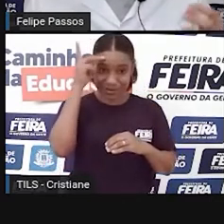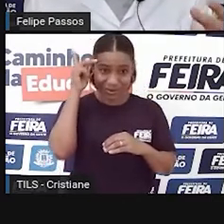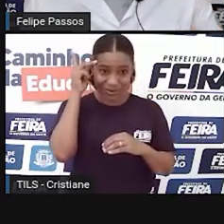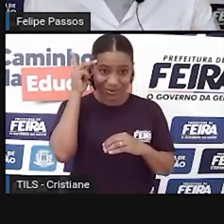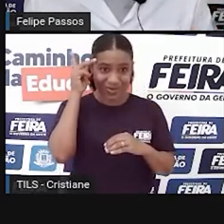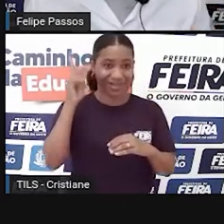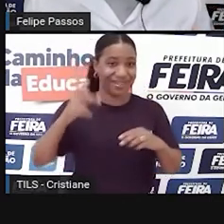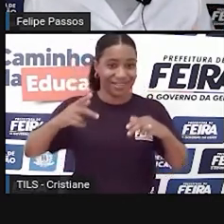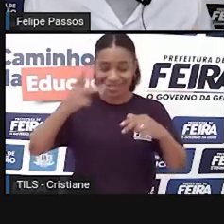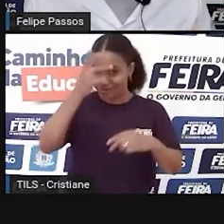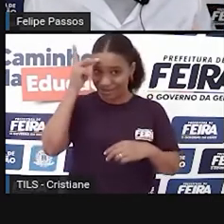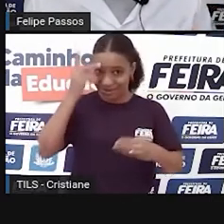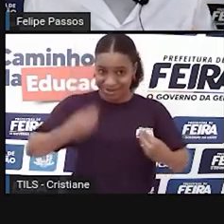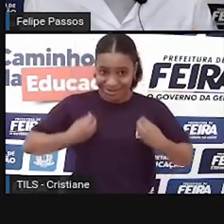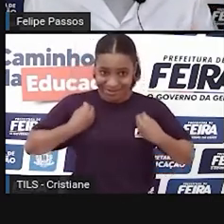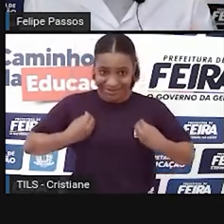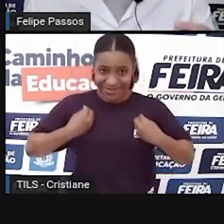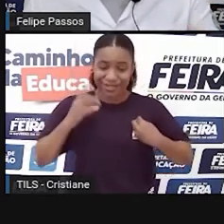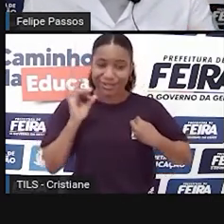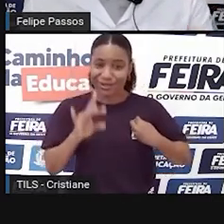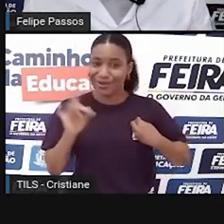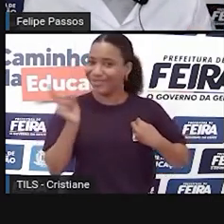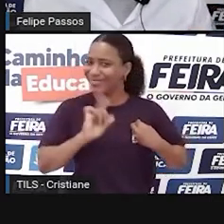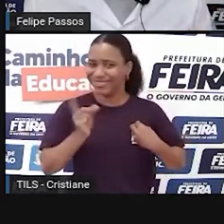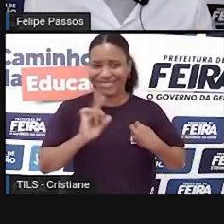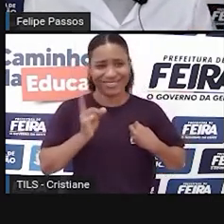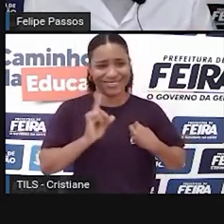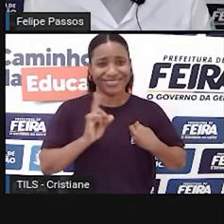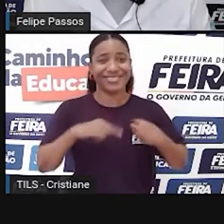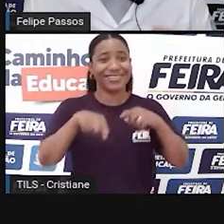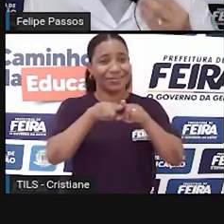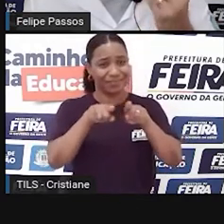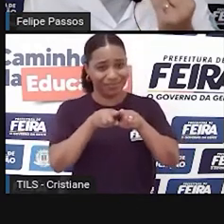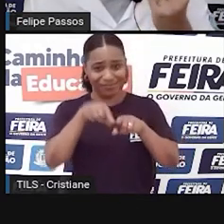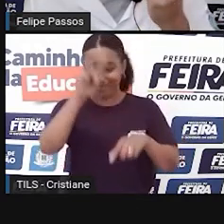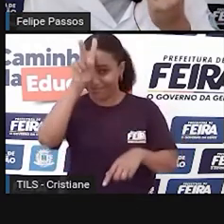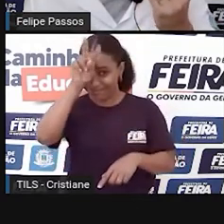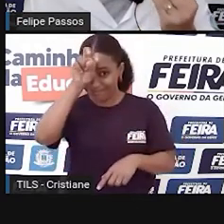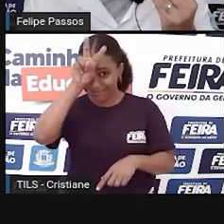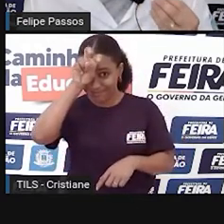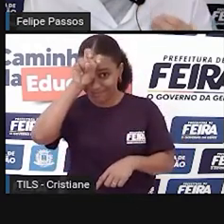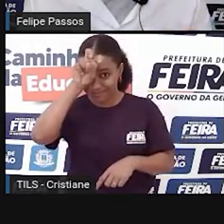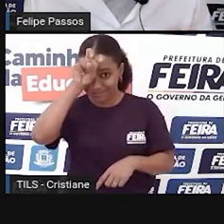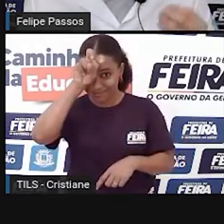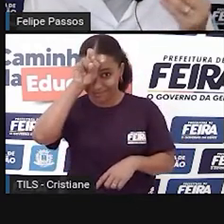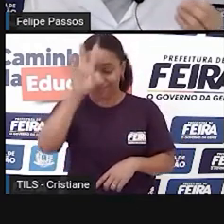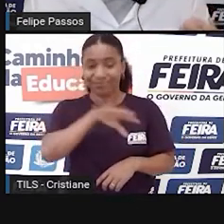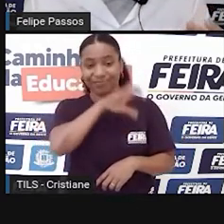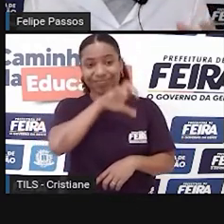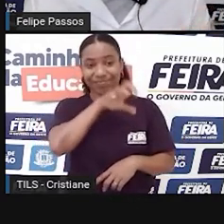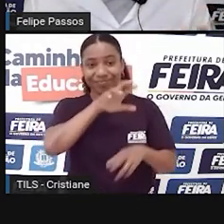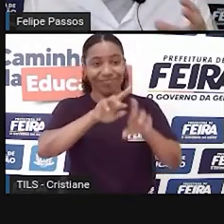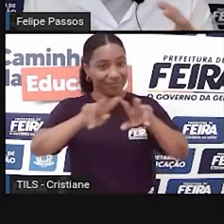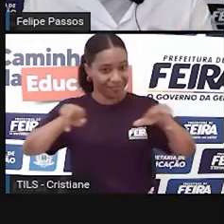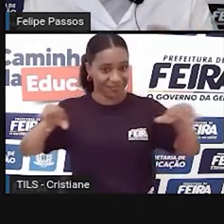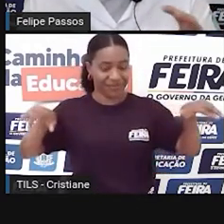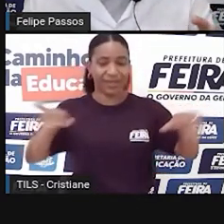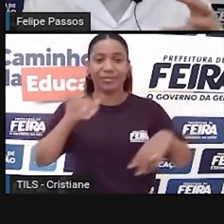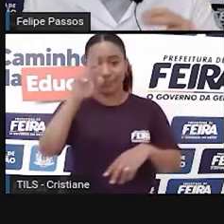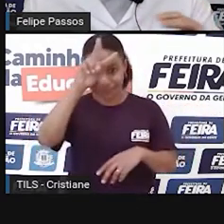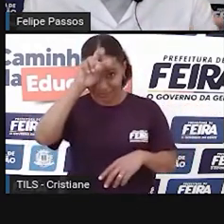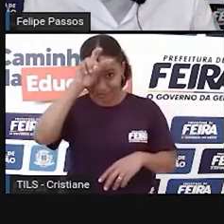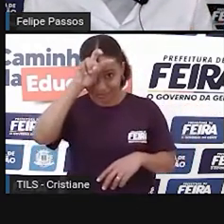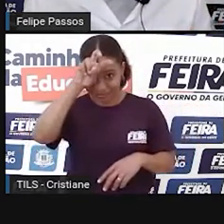Você tem, por exemplo, as formigas que se se comunicam com ferormônios, são substâncias com cheiros diferentes